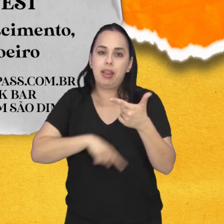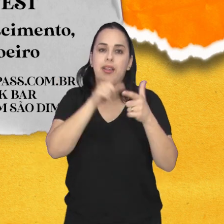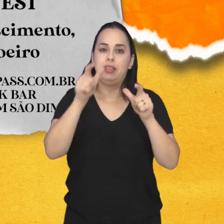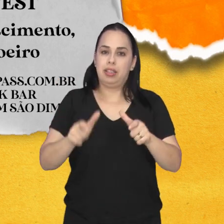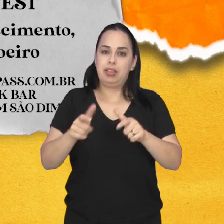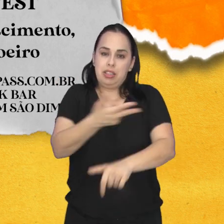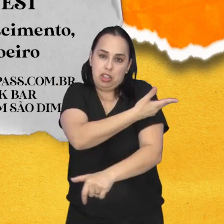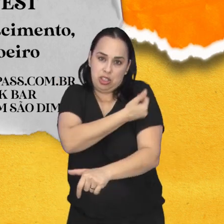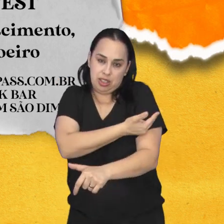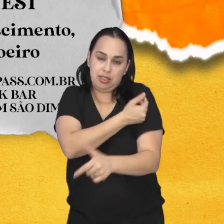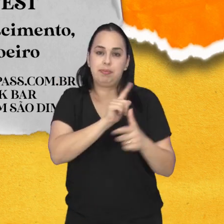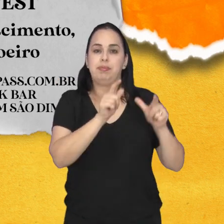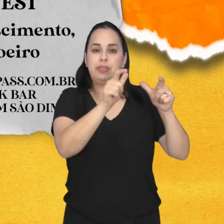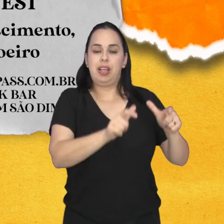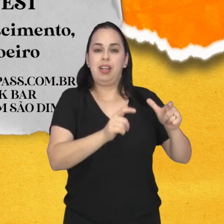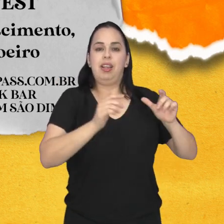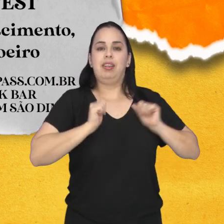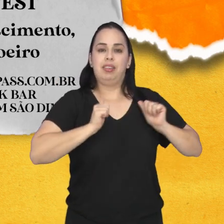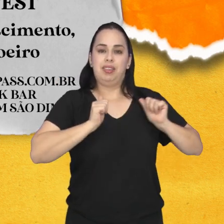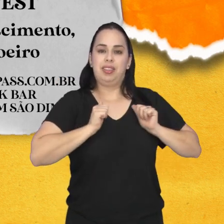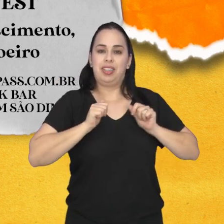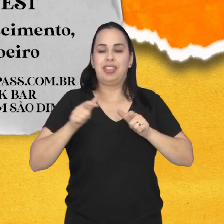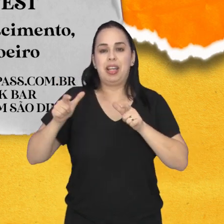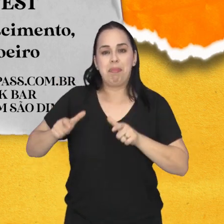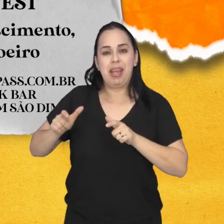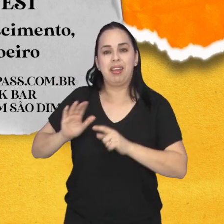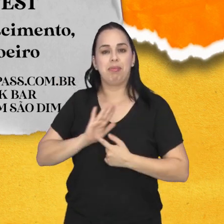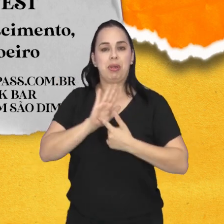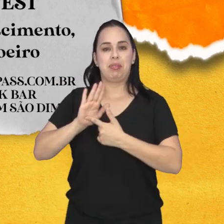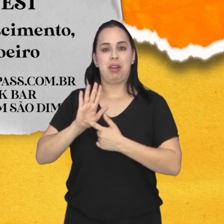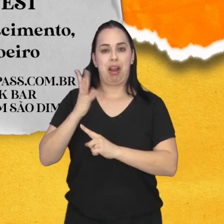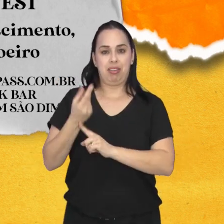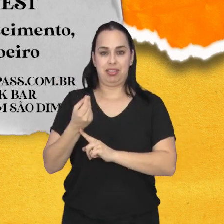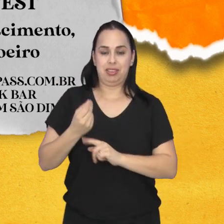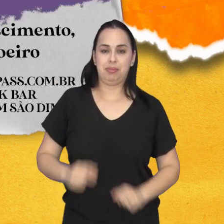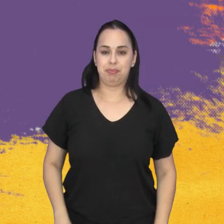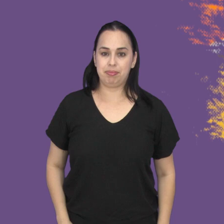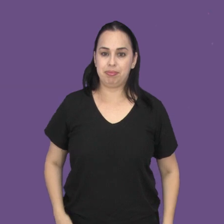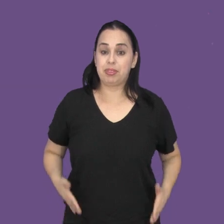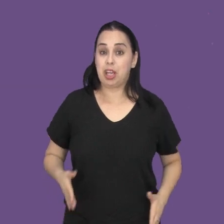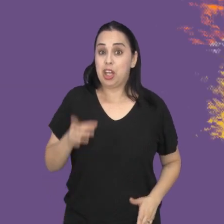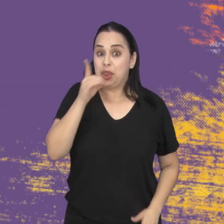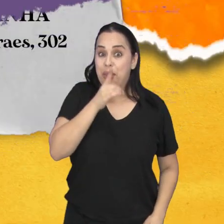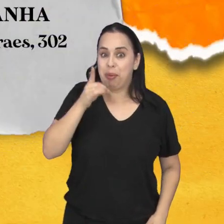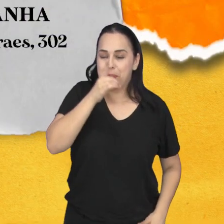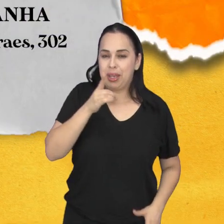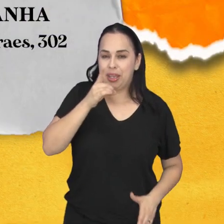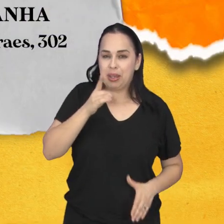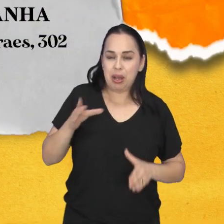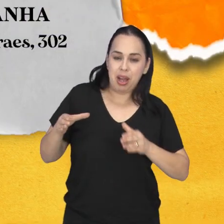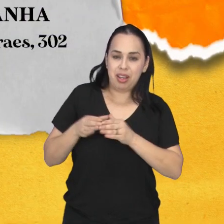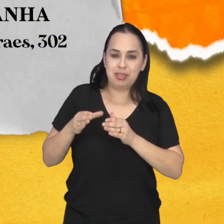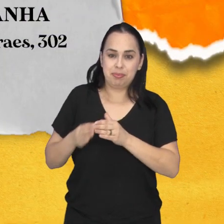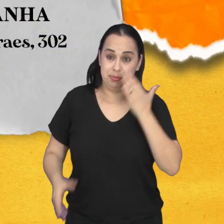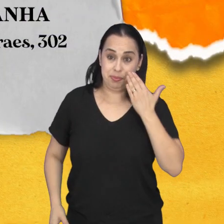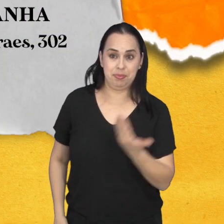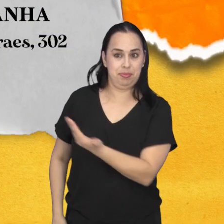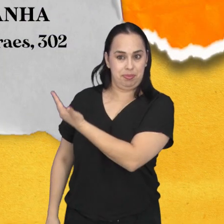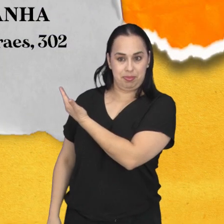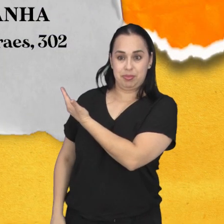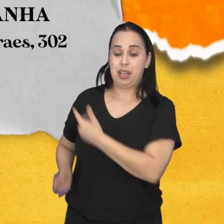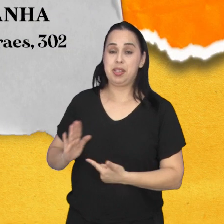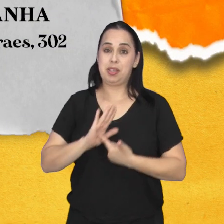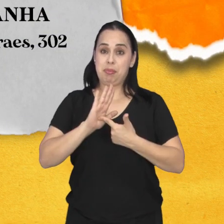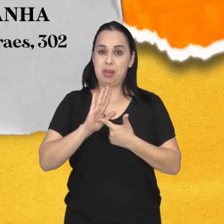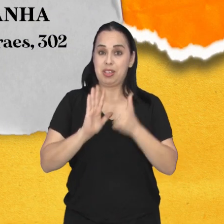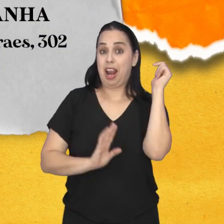de descanso, estande de tatuagens, intervenções artísticas e muito mais. No domingo, a banda joseense Rádio